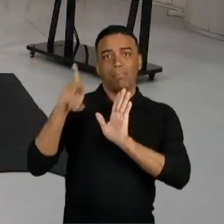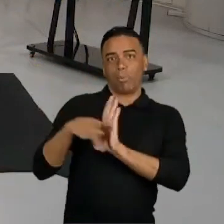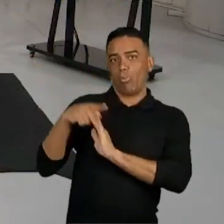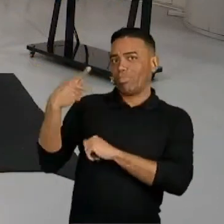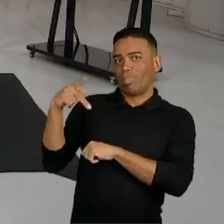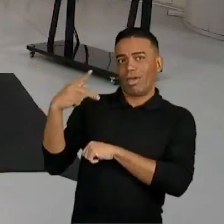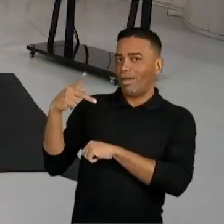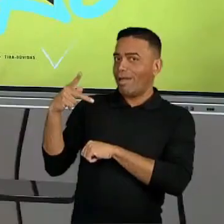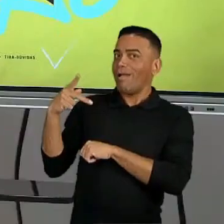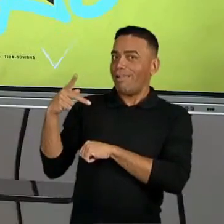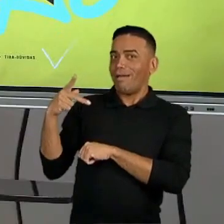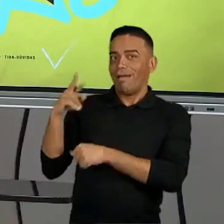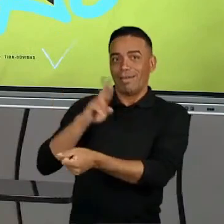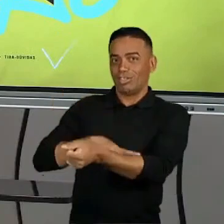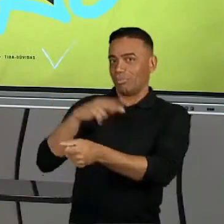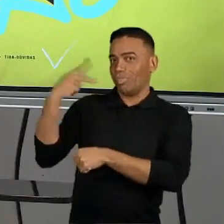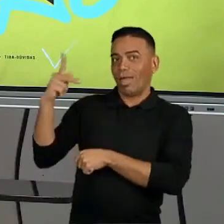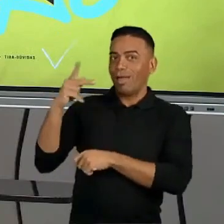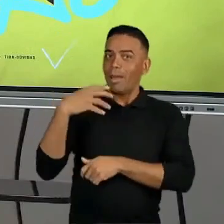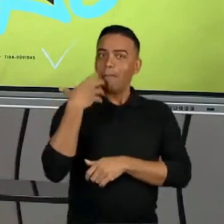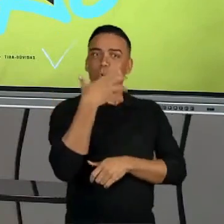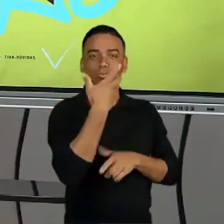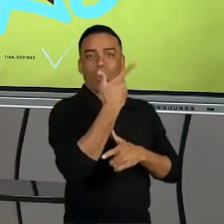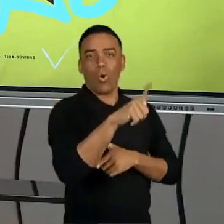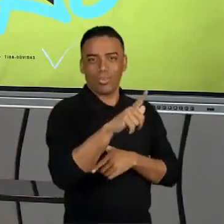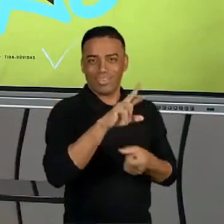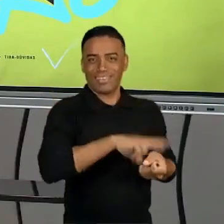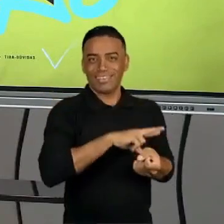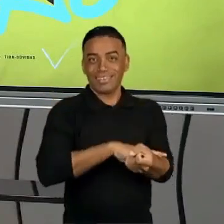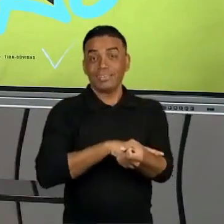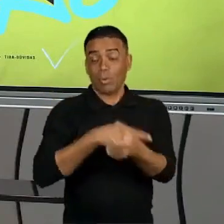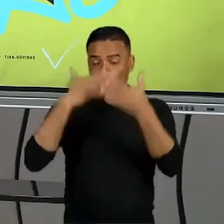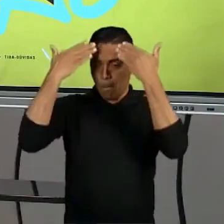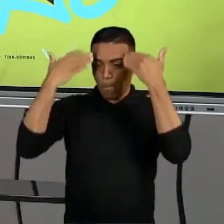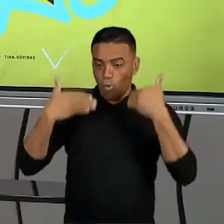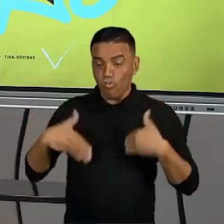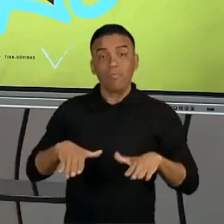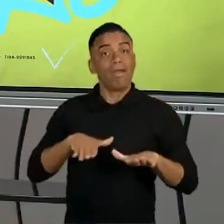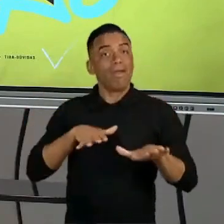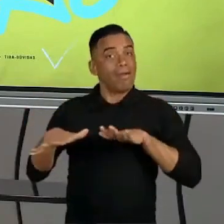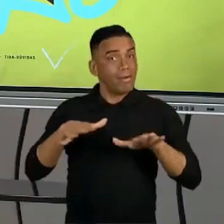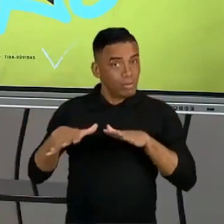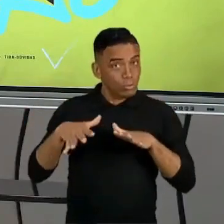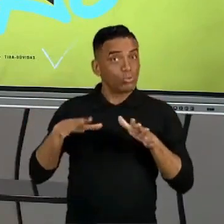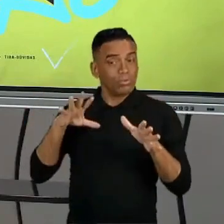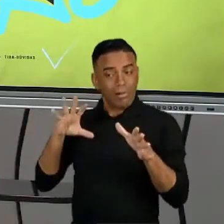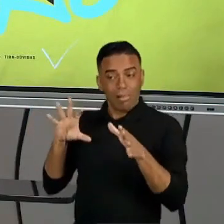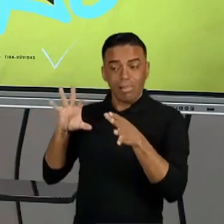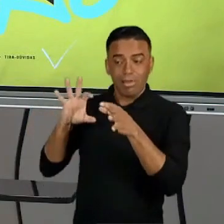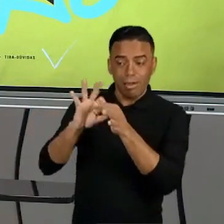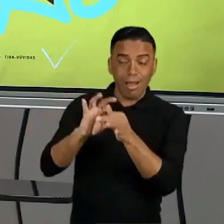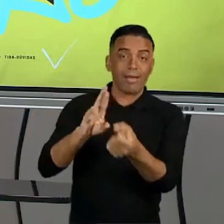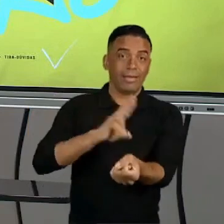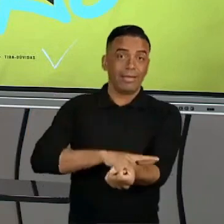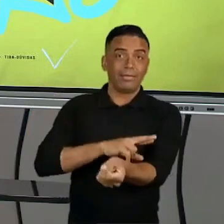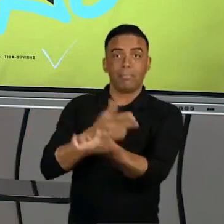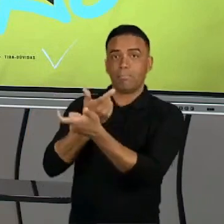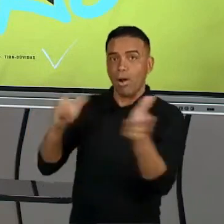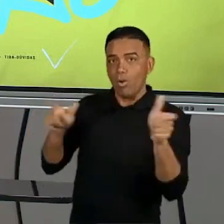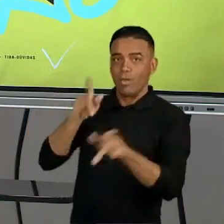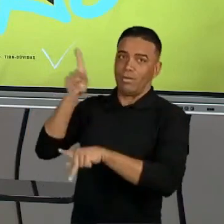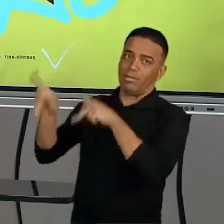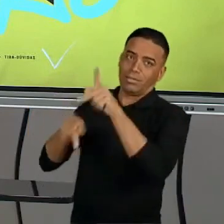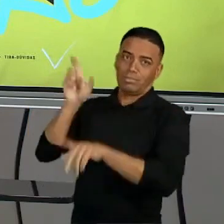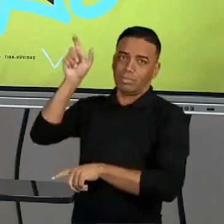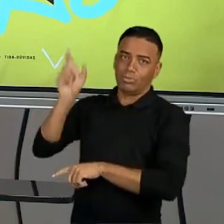estejam no ritmo da música. Então, o movimento do corpo, ele é muito associado ao ritmo, para a grande maioria das pessoas, e aí você